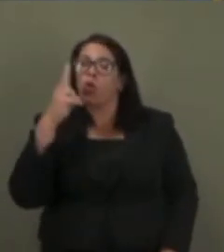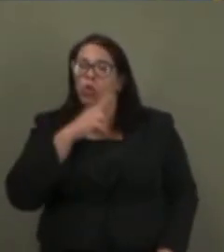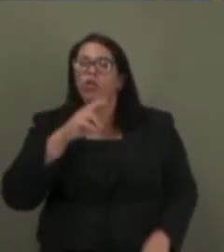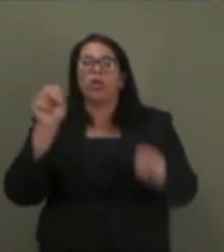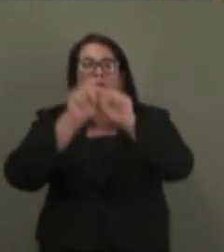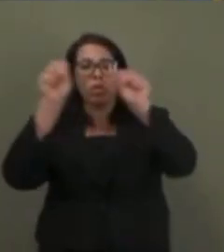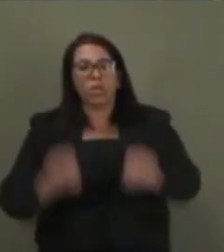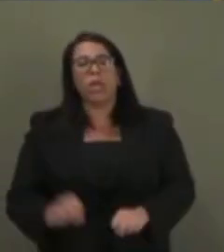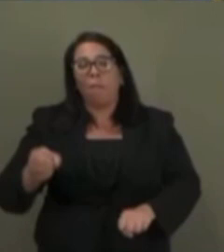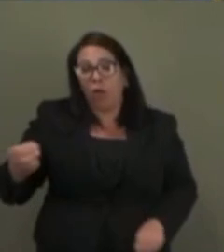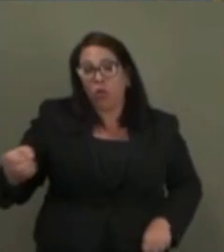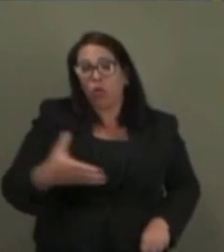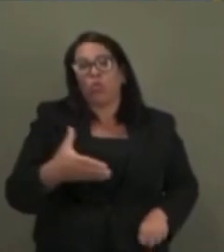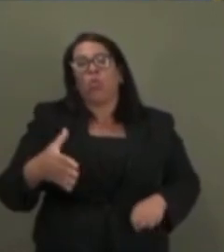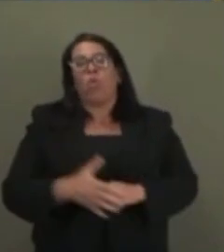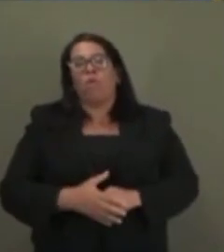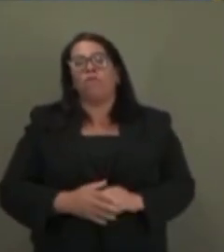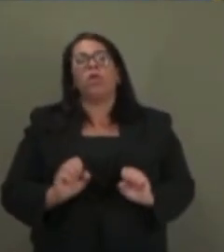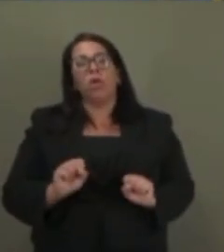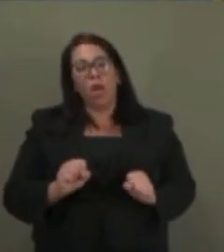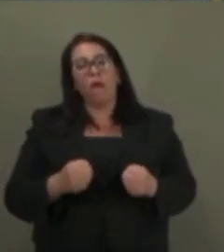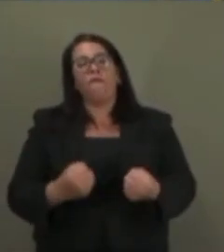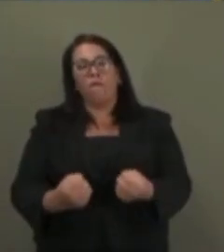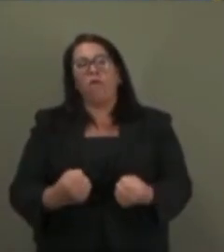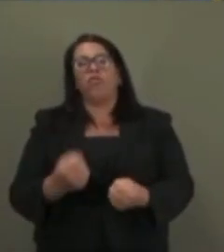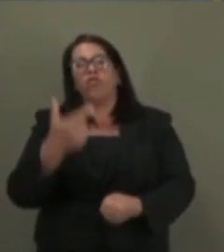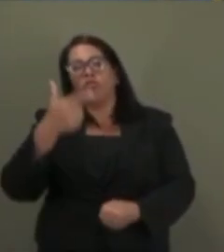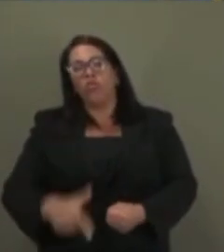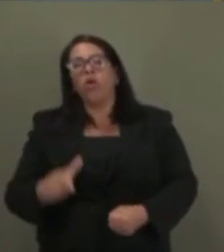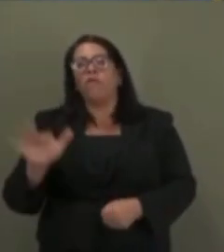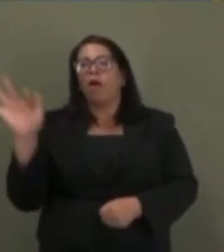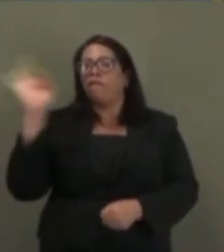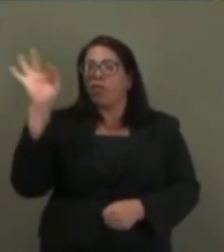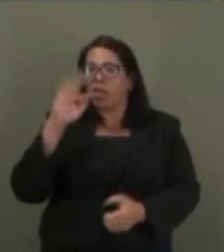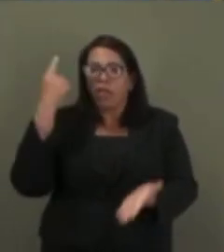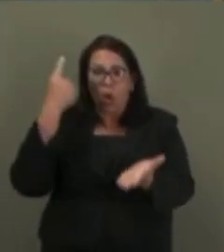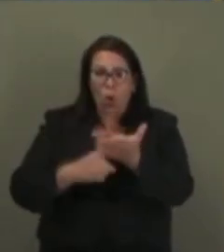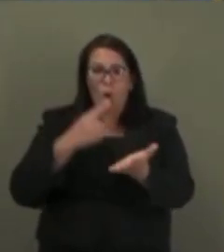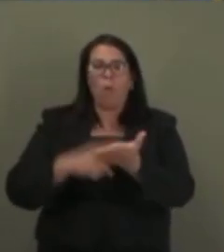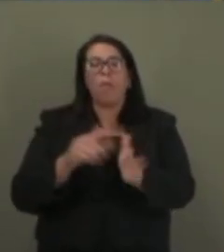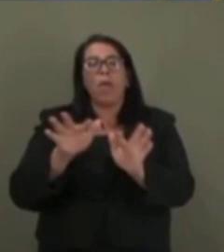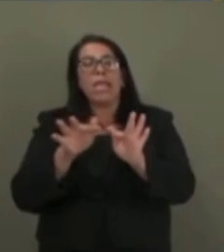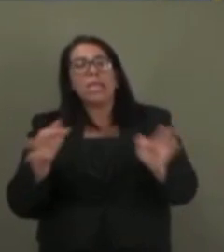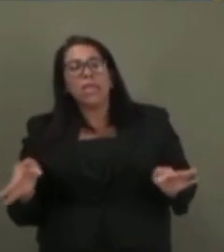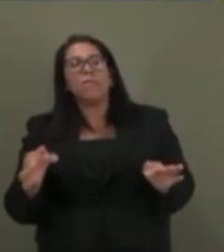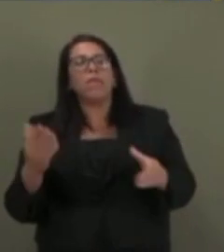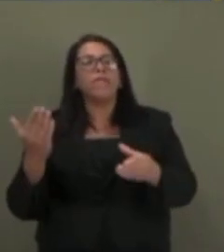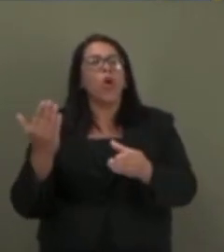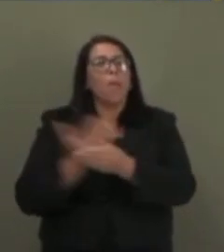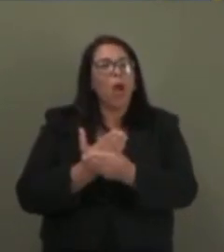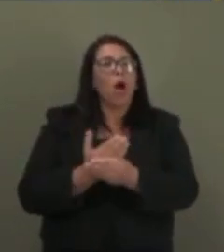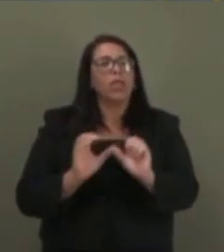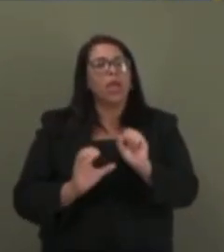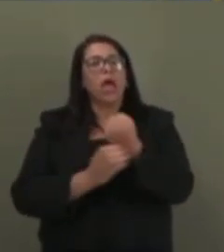renovado, que reforce o federalismo brasileiro, que simplifique o processo, amplie segurança